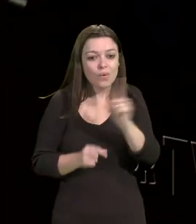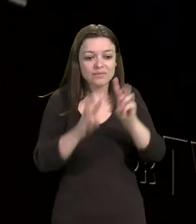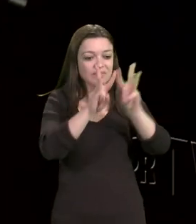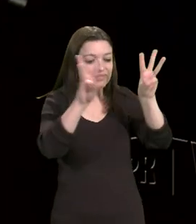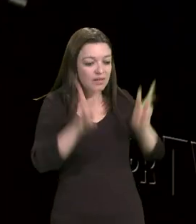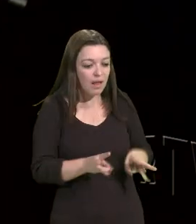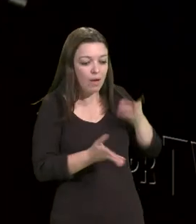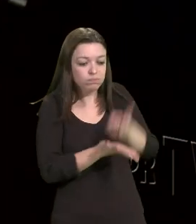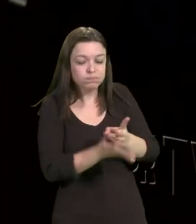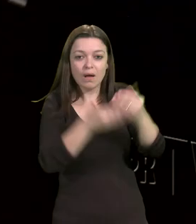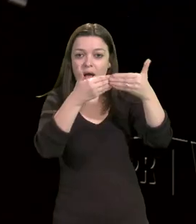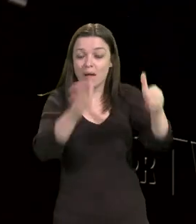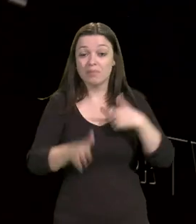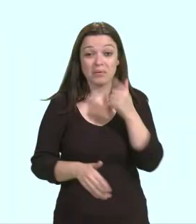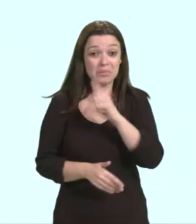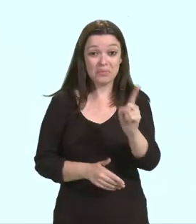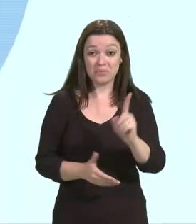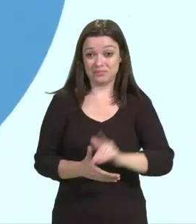nossa instituição.